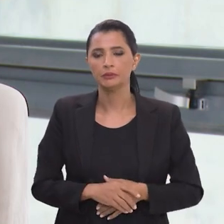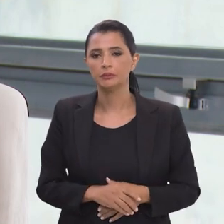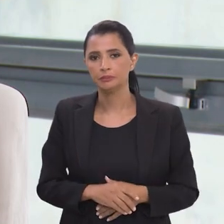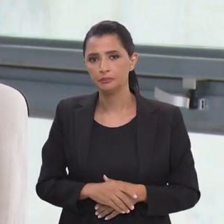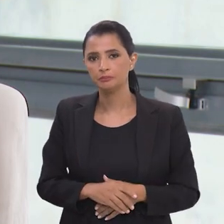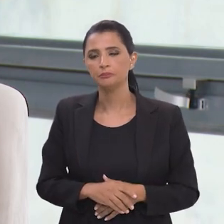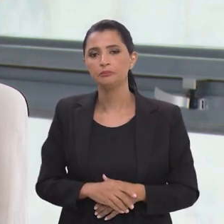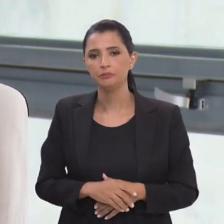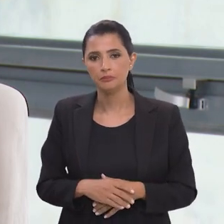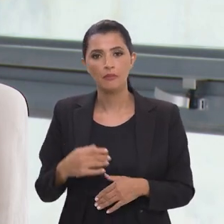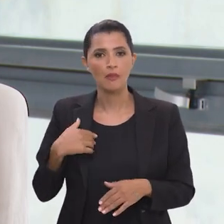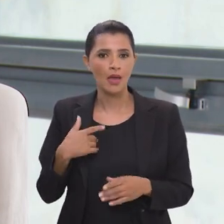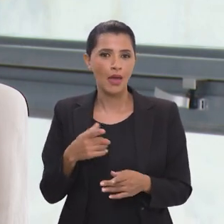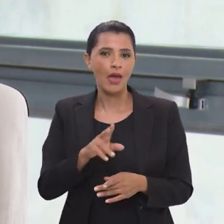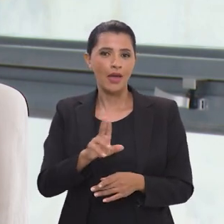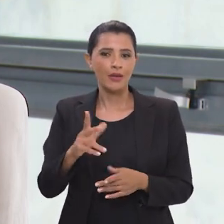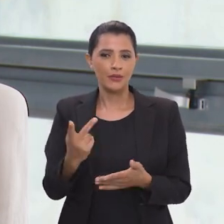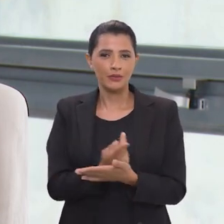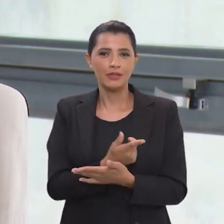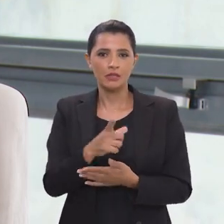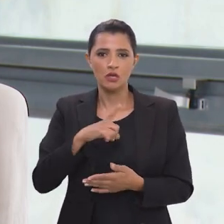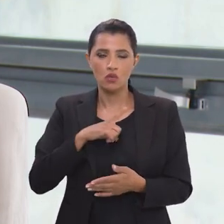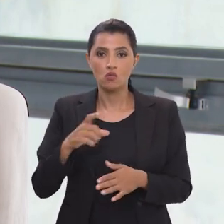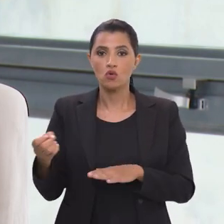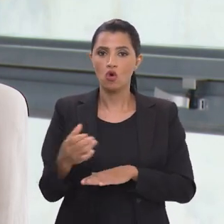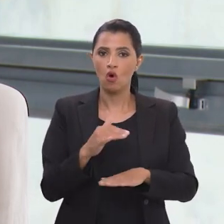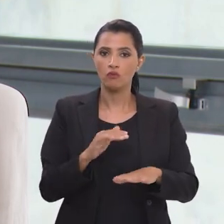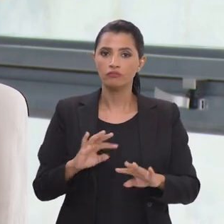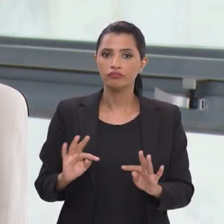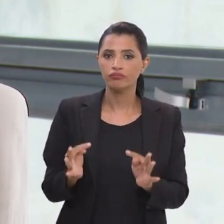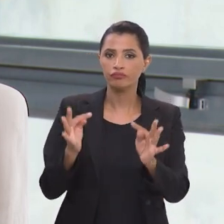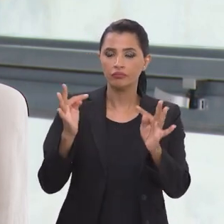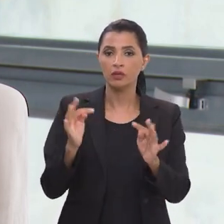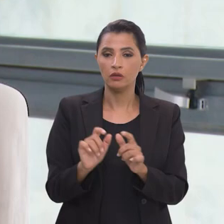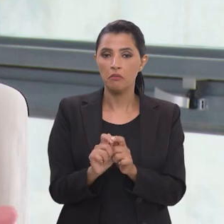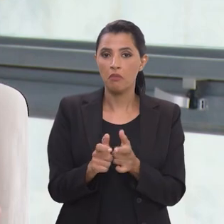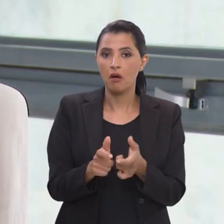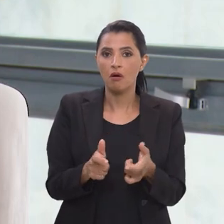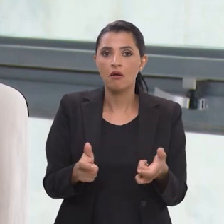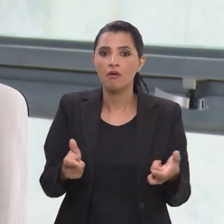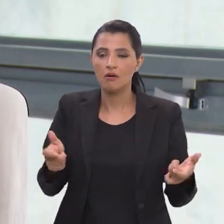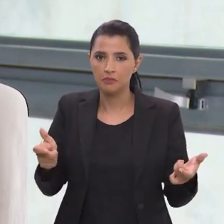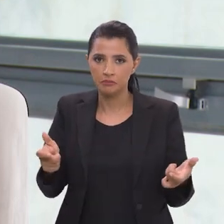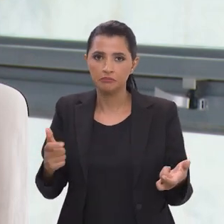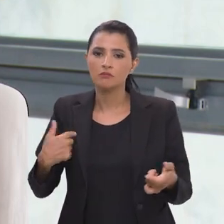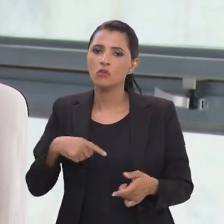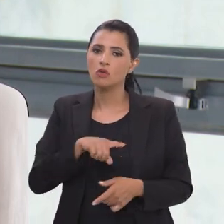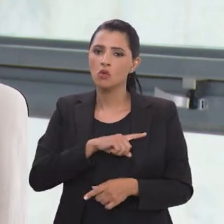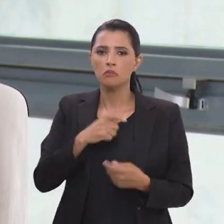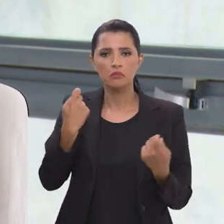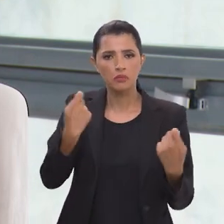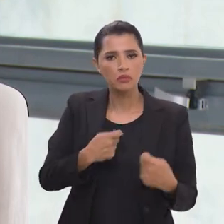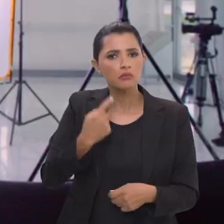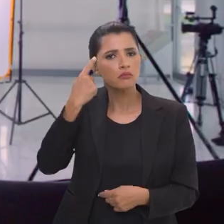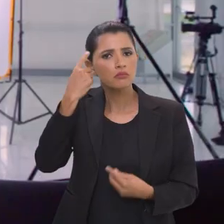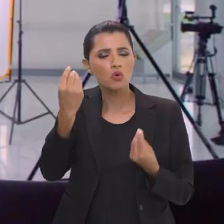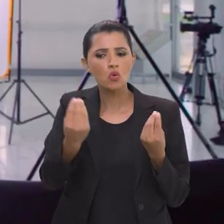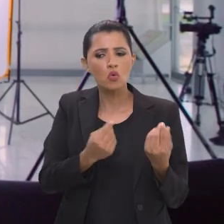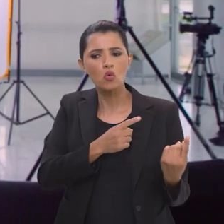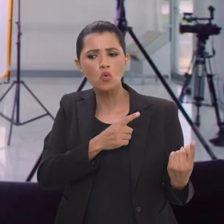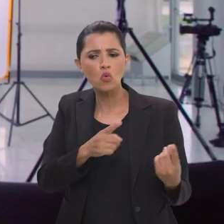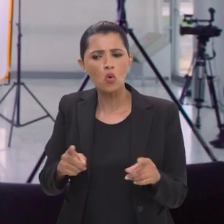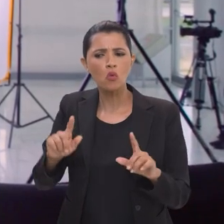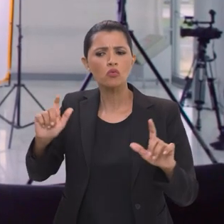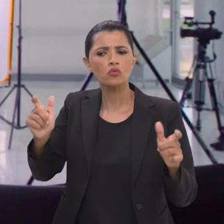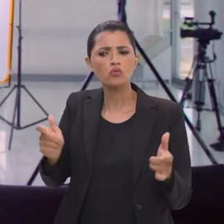moderna. É um fenômeno que com as novas tecnologias ele ganhou uma outra proporção e nós temos que